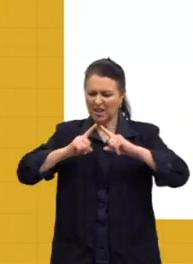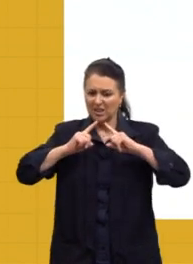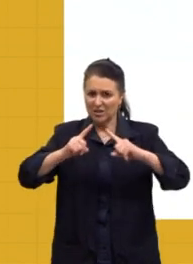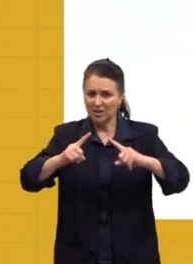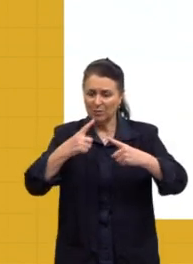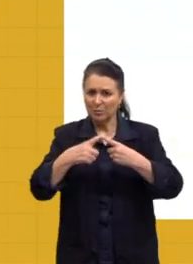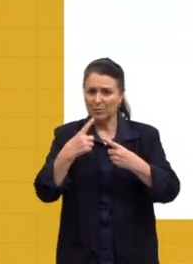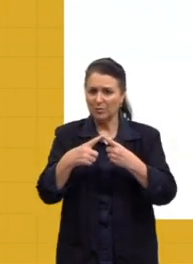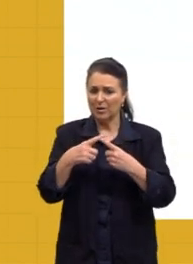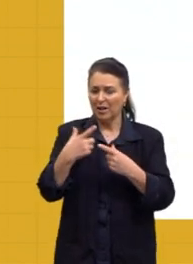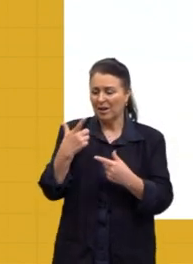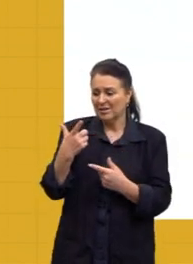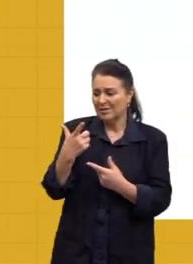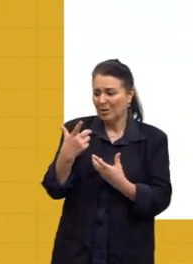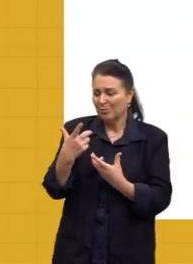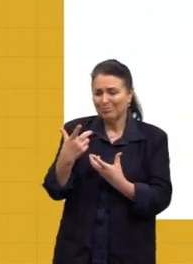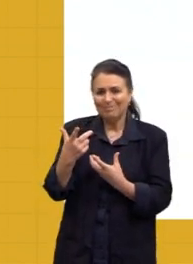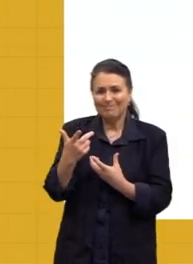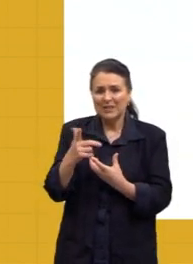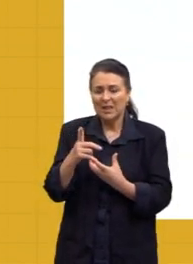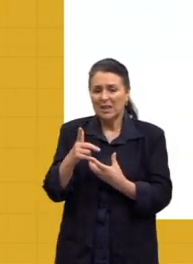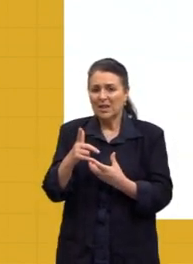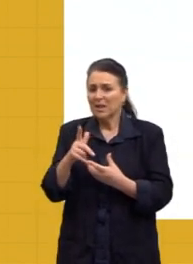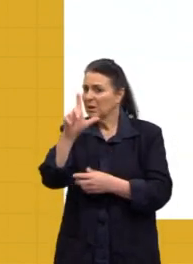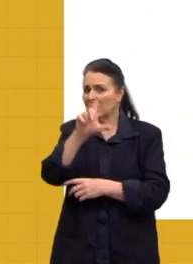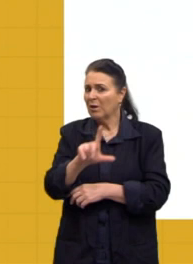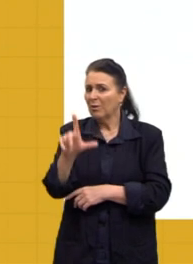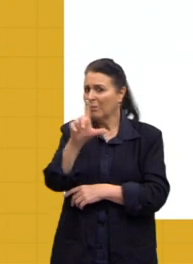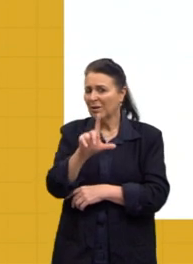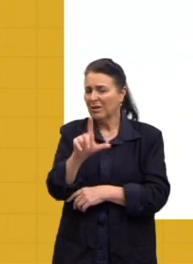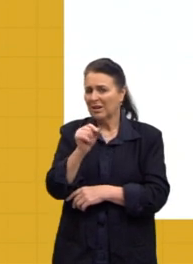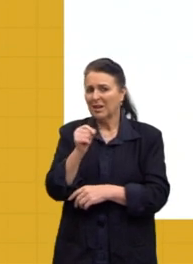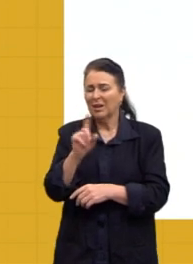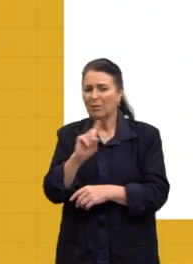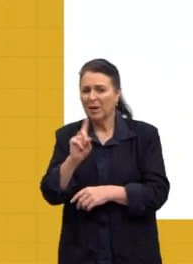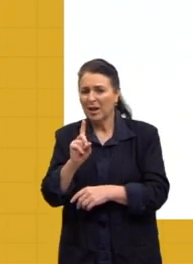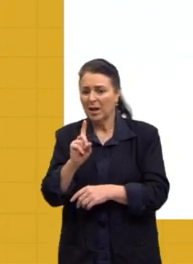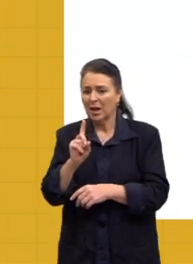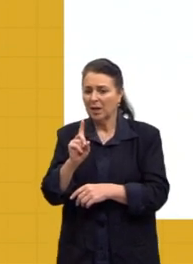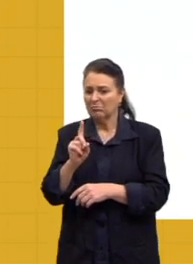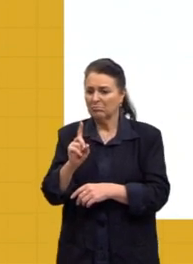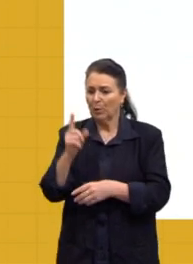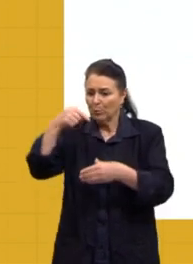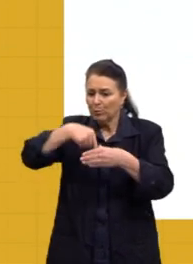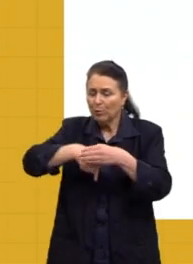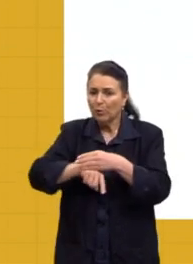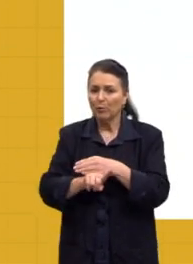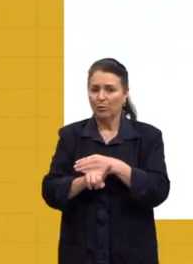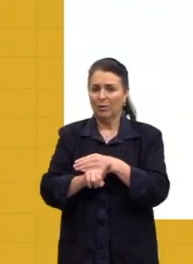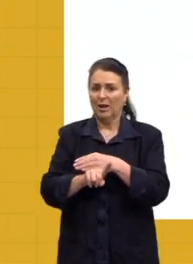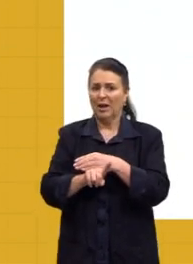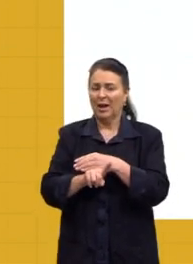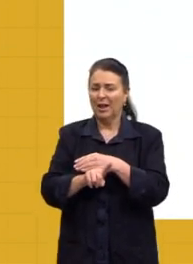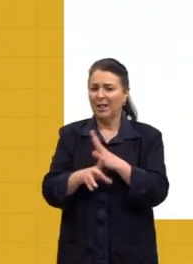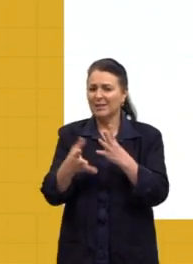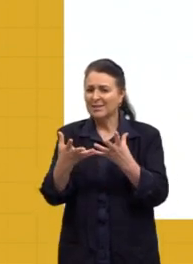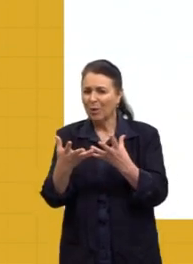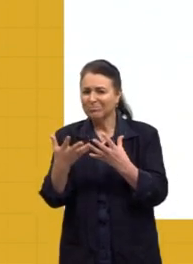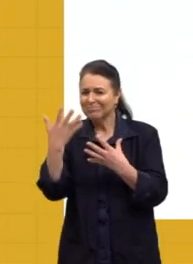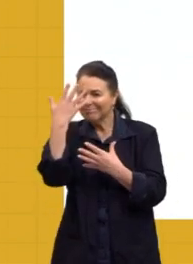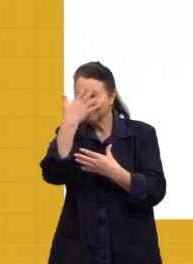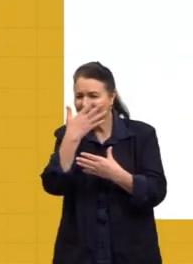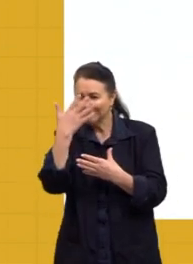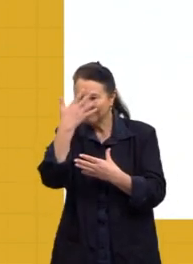vezes, as críticas não vêm literais, elas vêm de maneira mais sucinta, mas elas vêm.